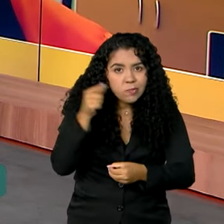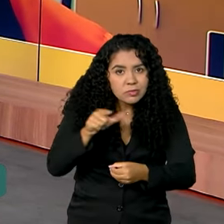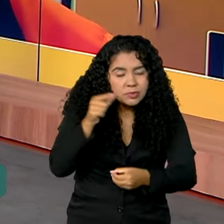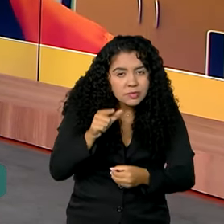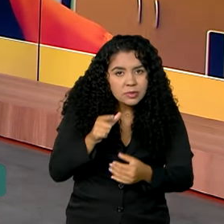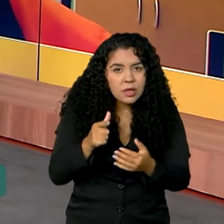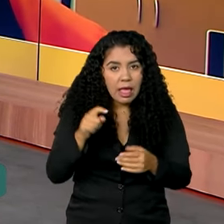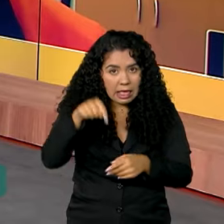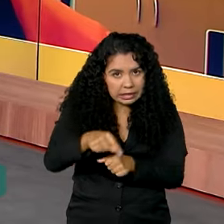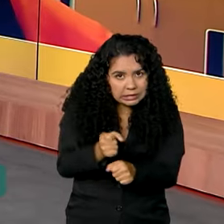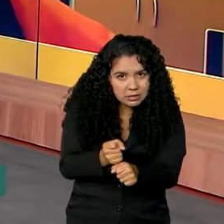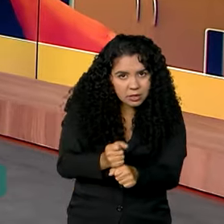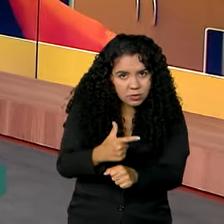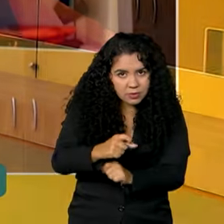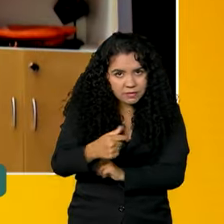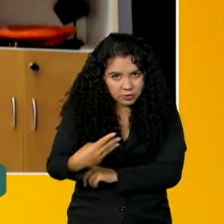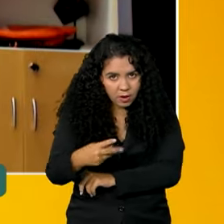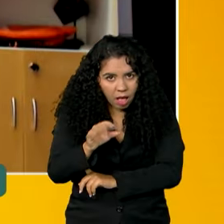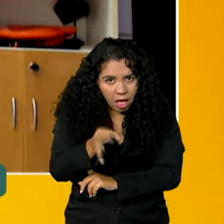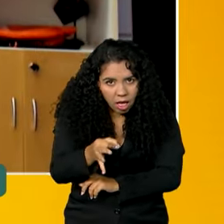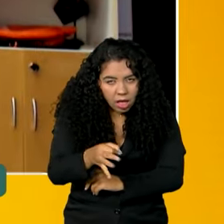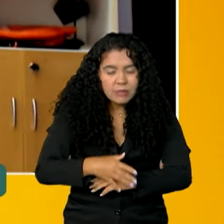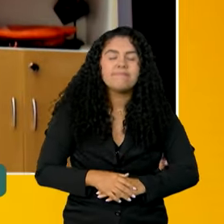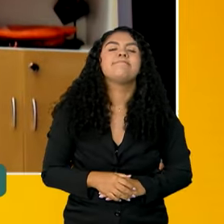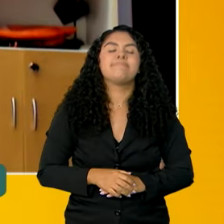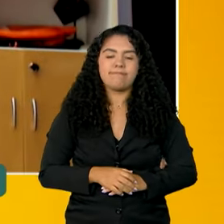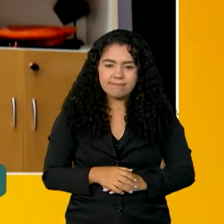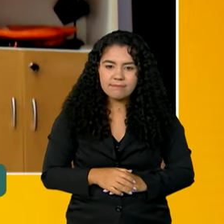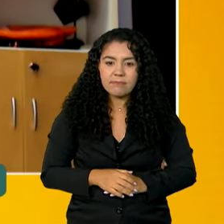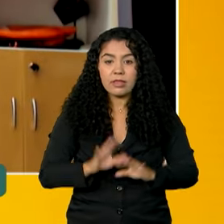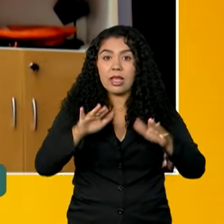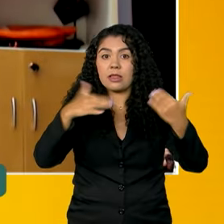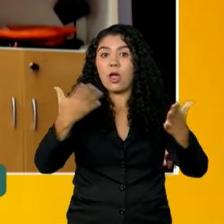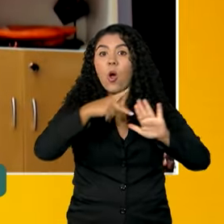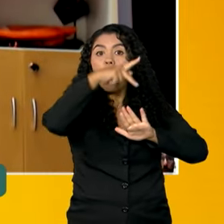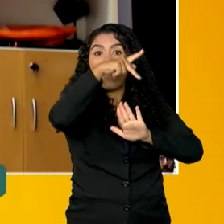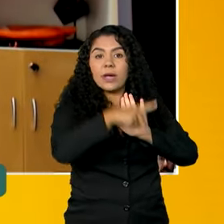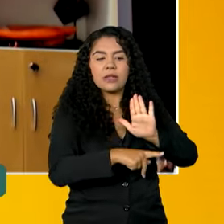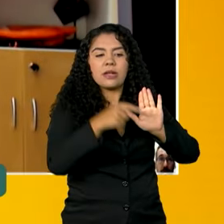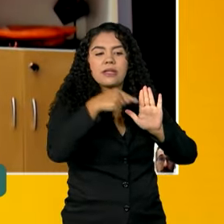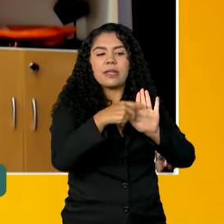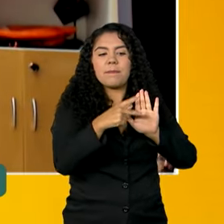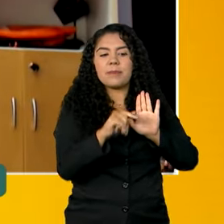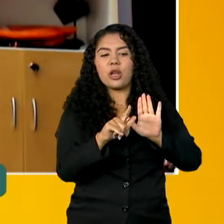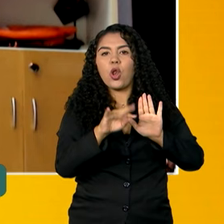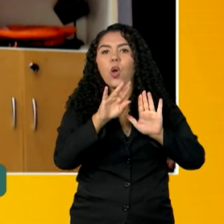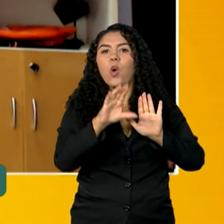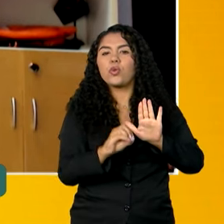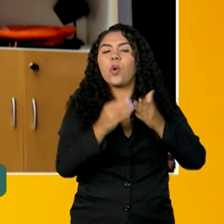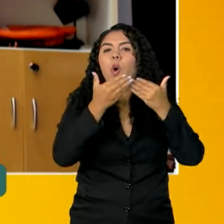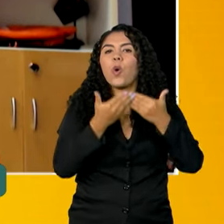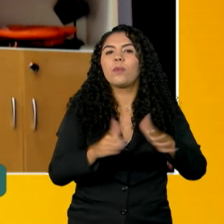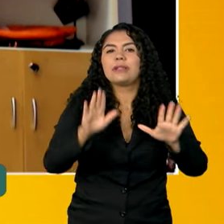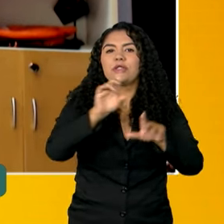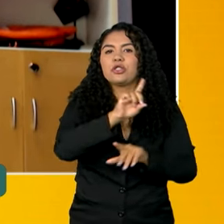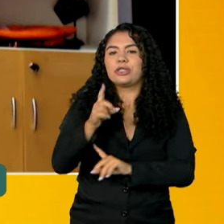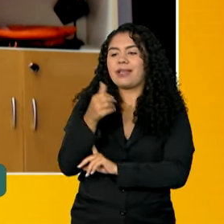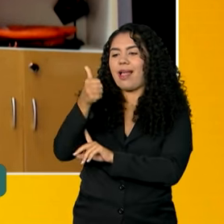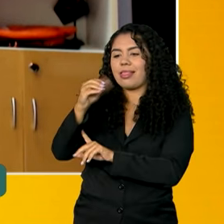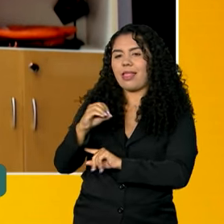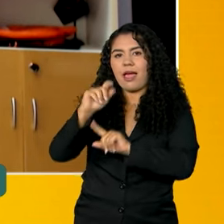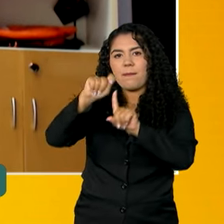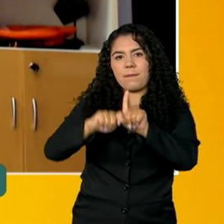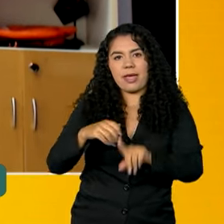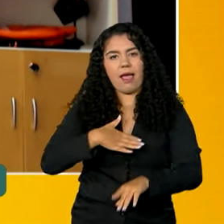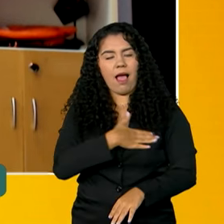ano? Sim. A gente lembra que o projeto piloto começou lá no dia 10 de agosto em 11 municípios das regiões